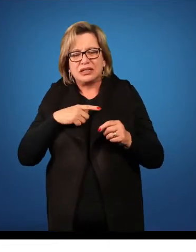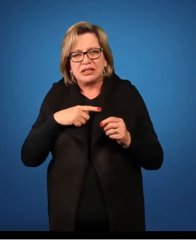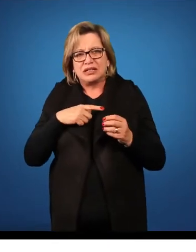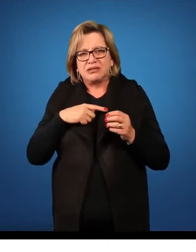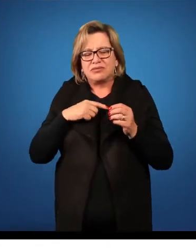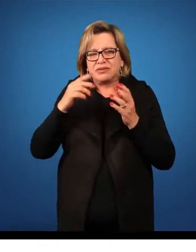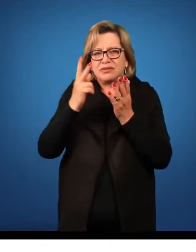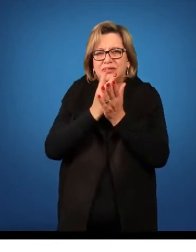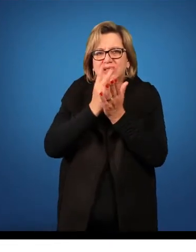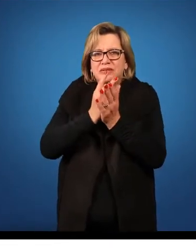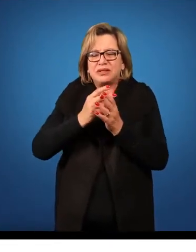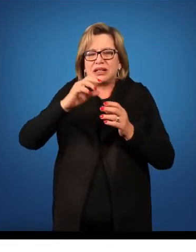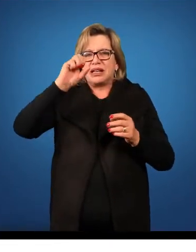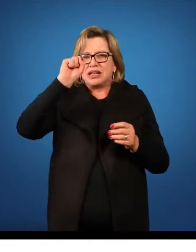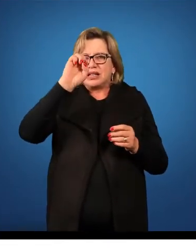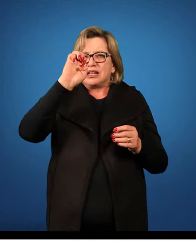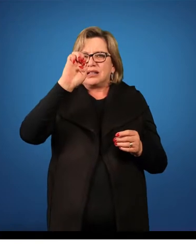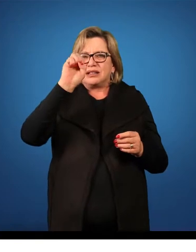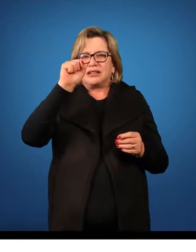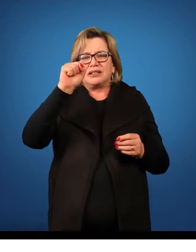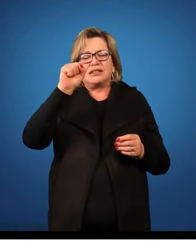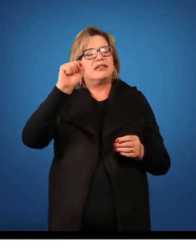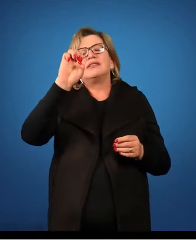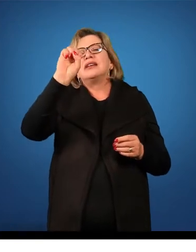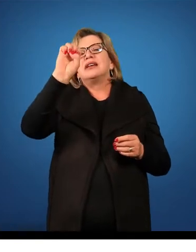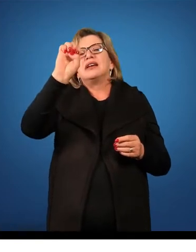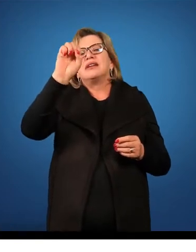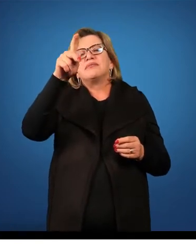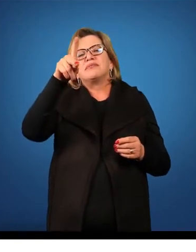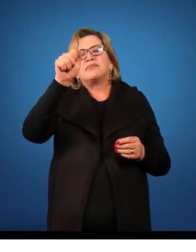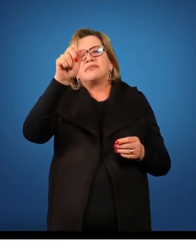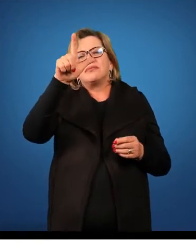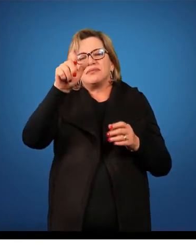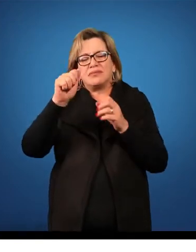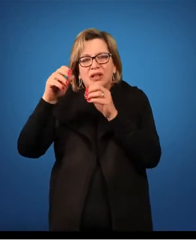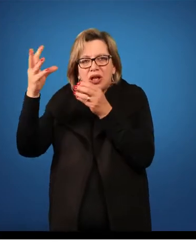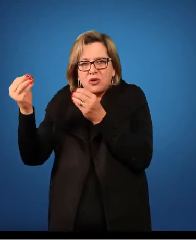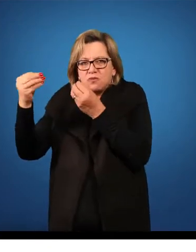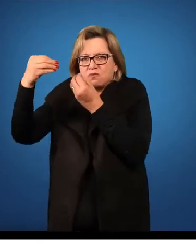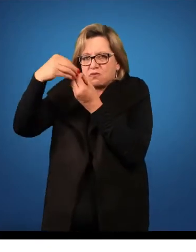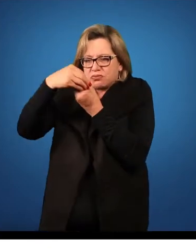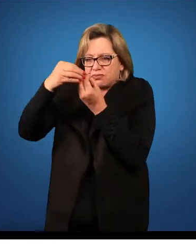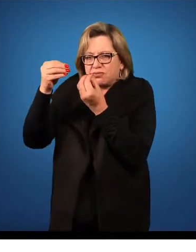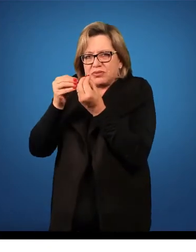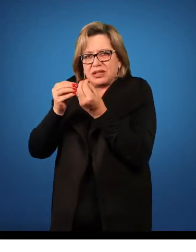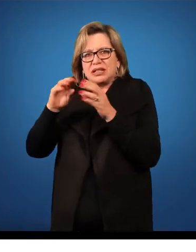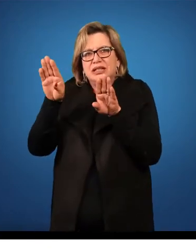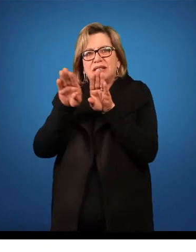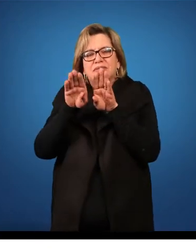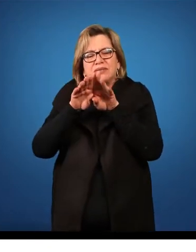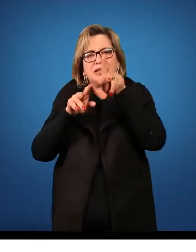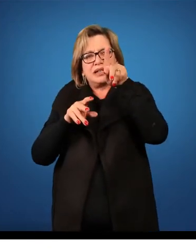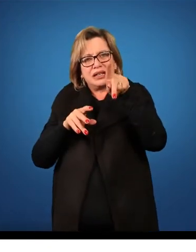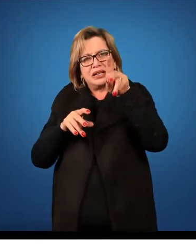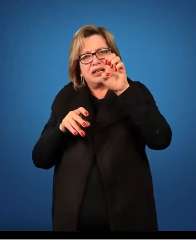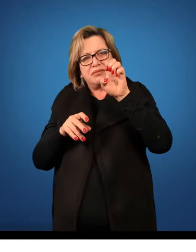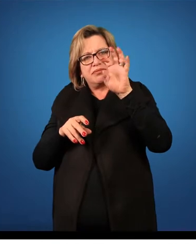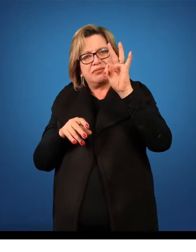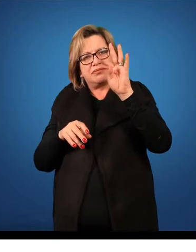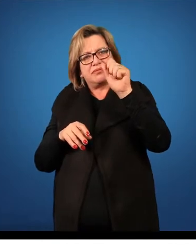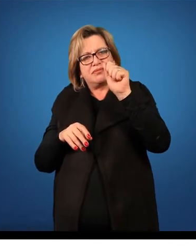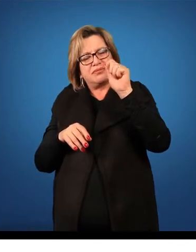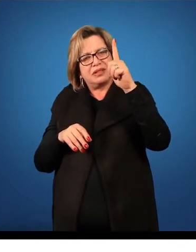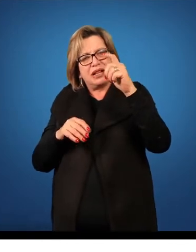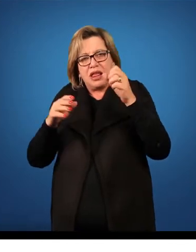as sépalas são fundidas, mas é diális pétalo, que as pétalas são livres entre si. Outra